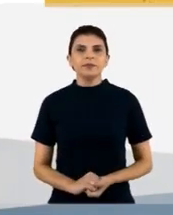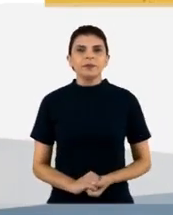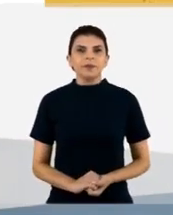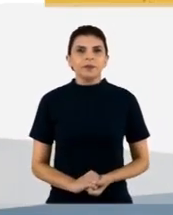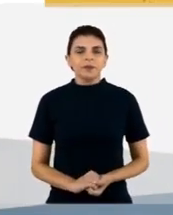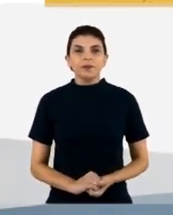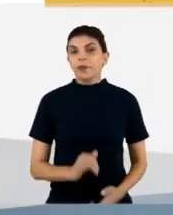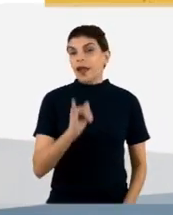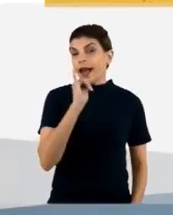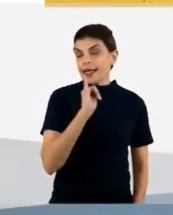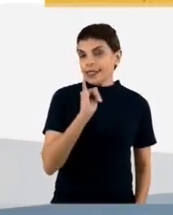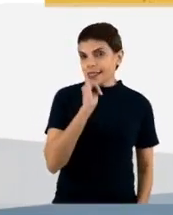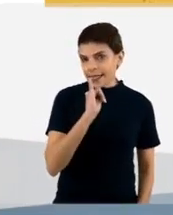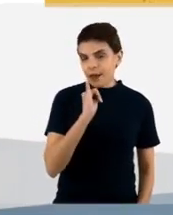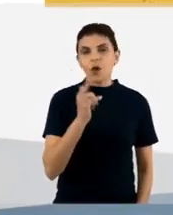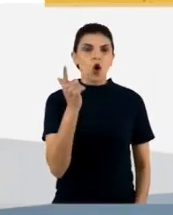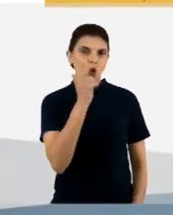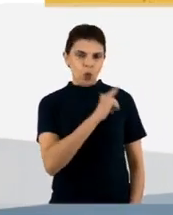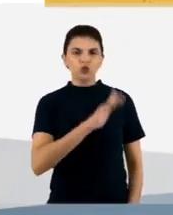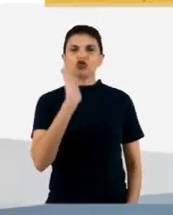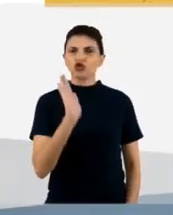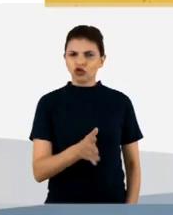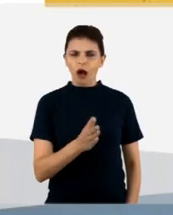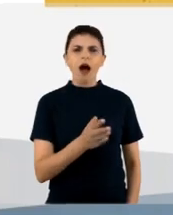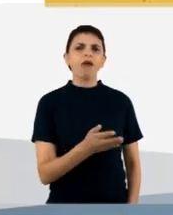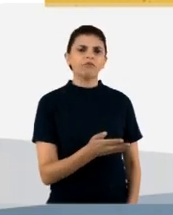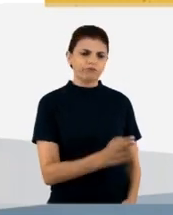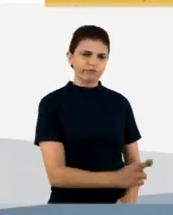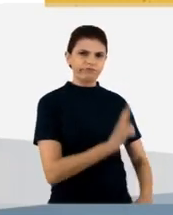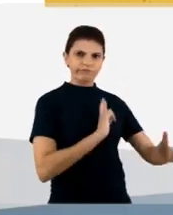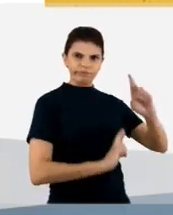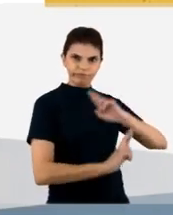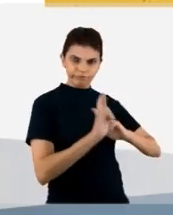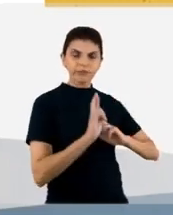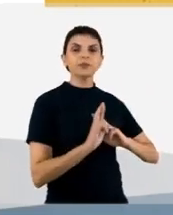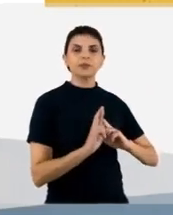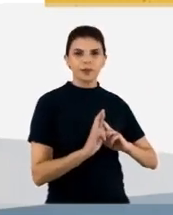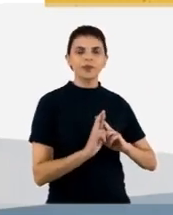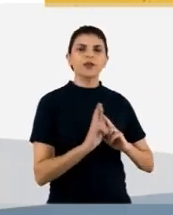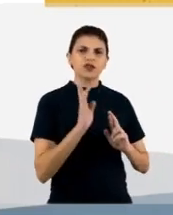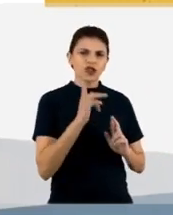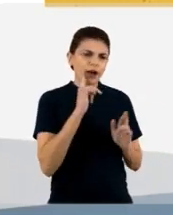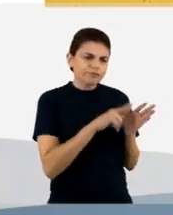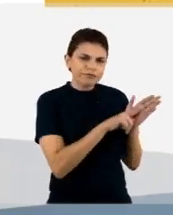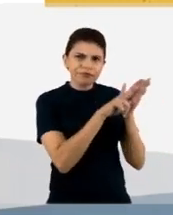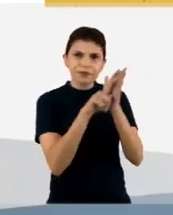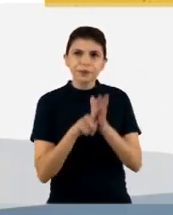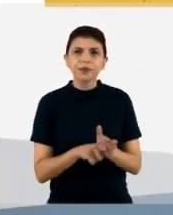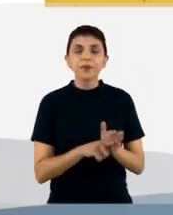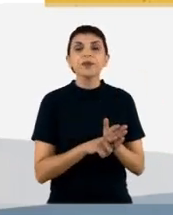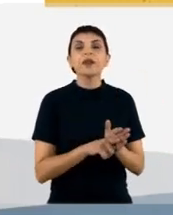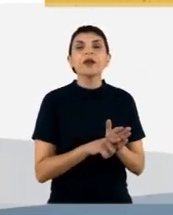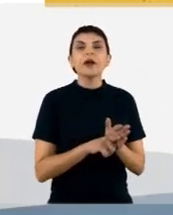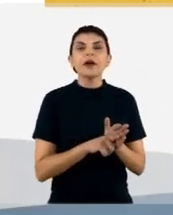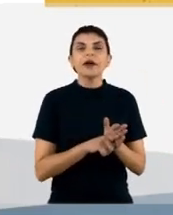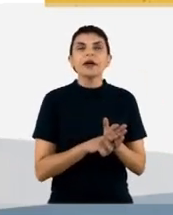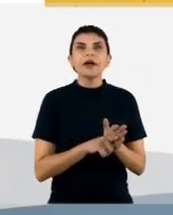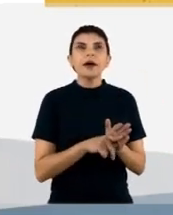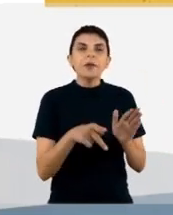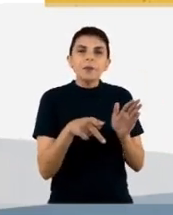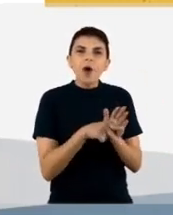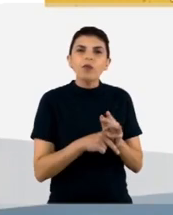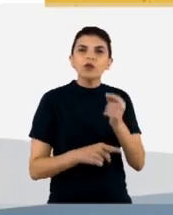Então, aqui um exemplo de um dos hibridomas que nós obtivemos lá no LATAM, uma triagem, né? De uma